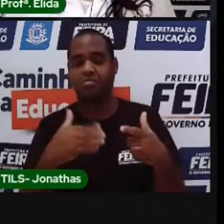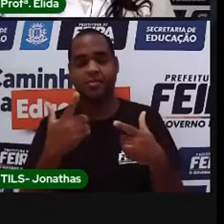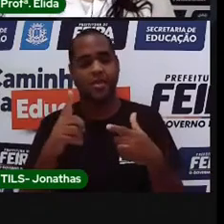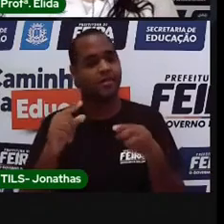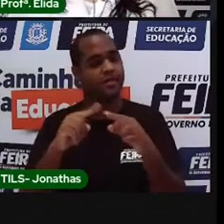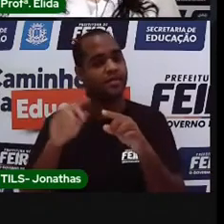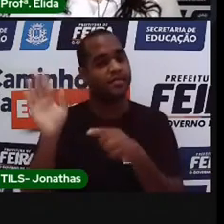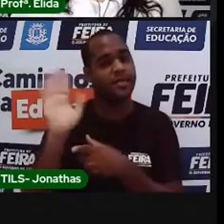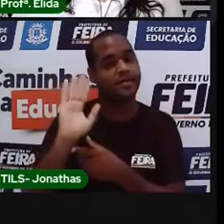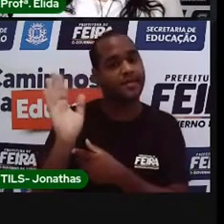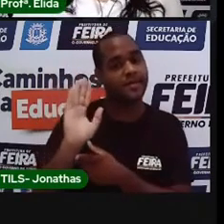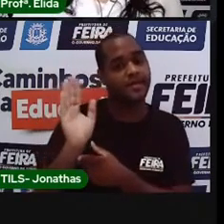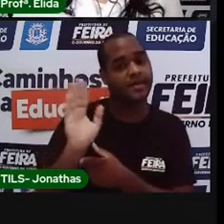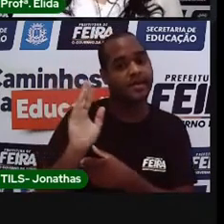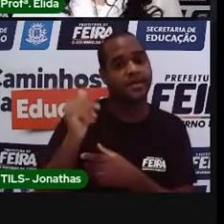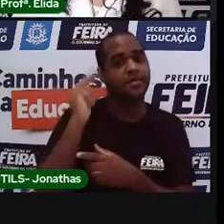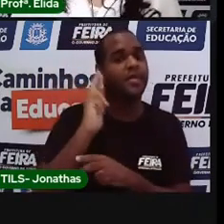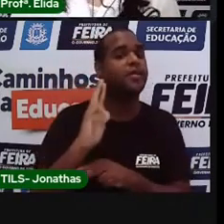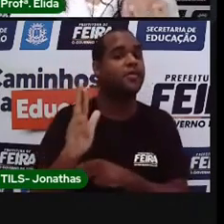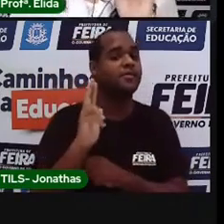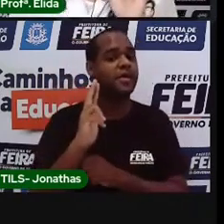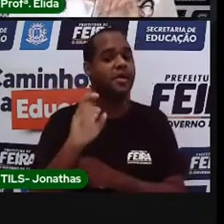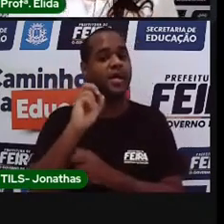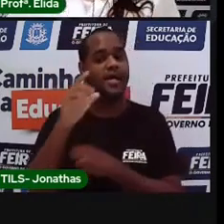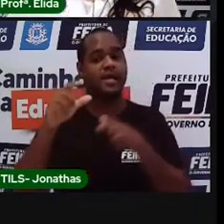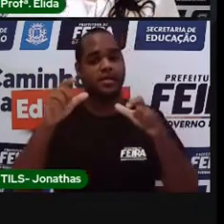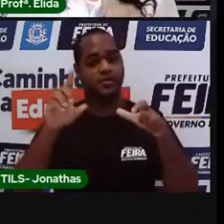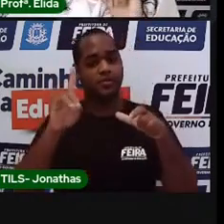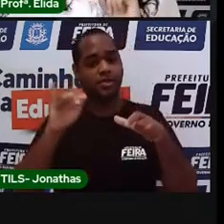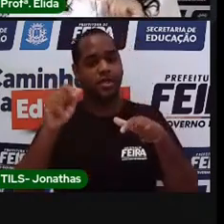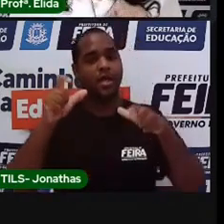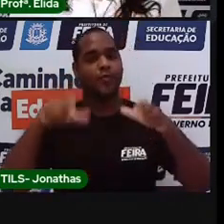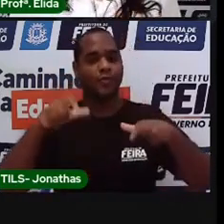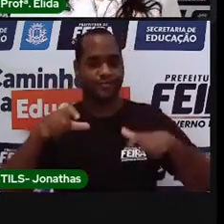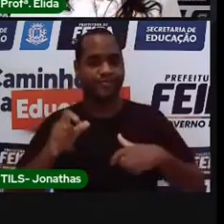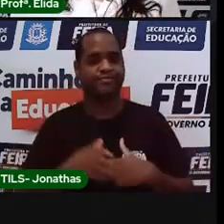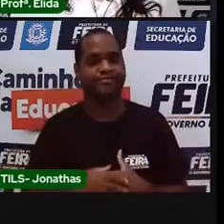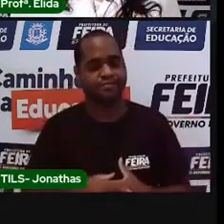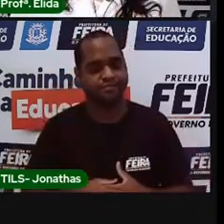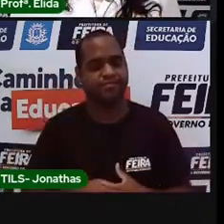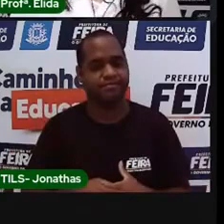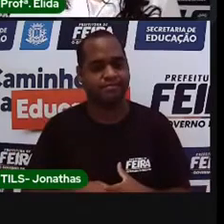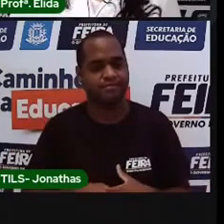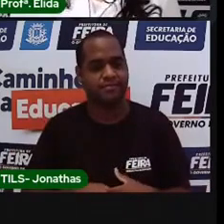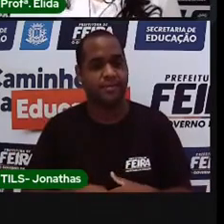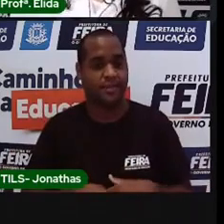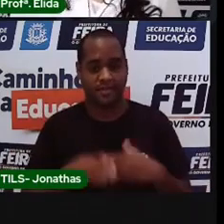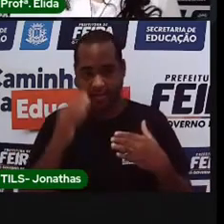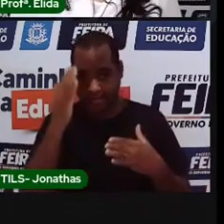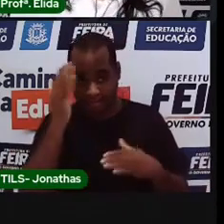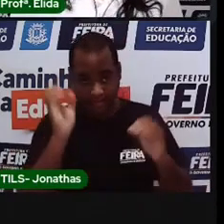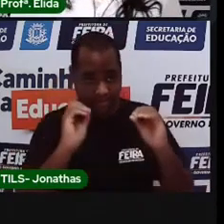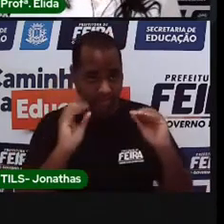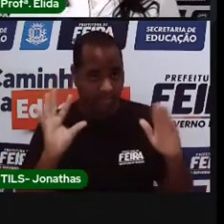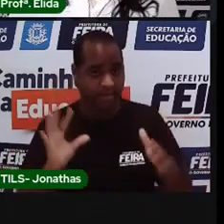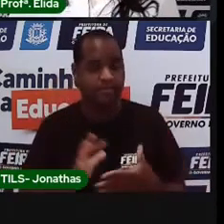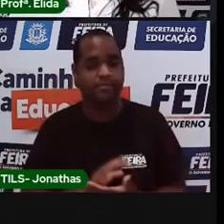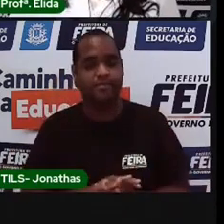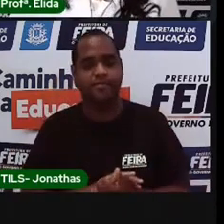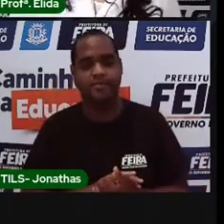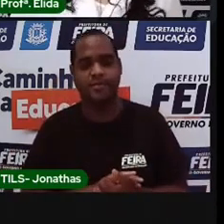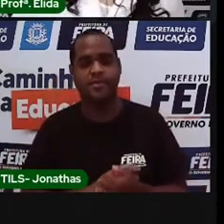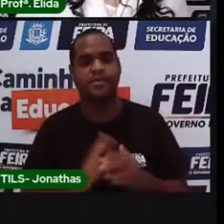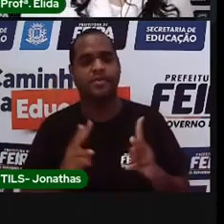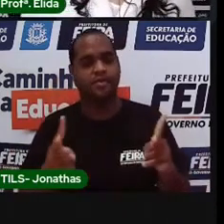despedida, o remetente, a data e o local. Entendeu? Vamos